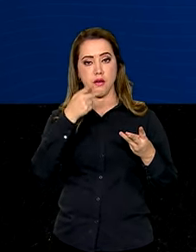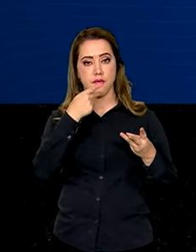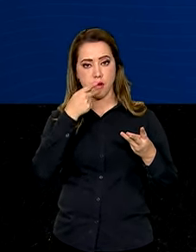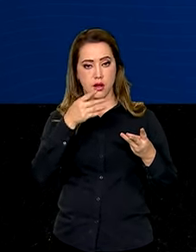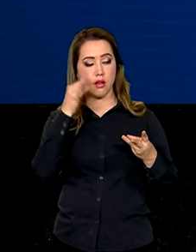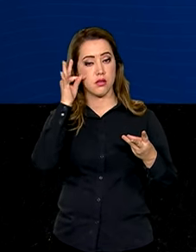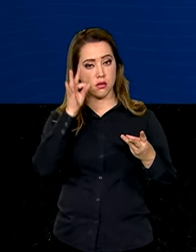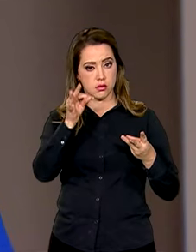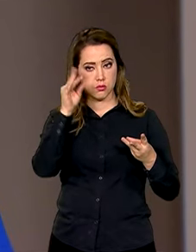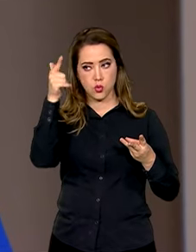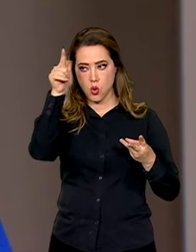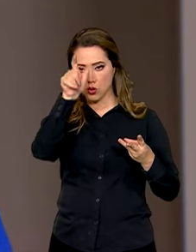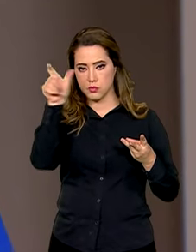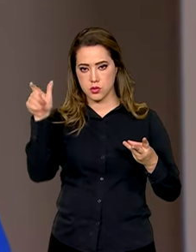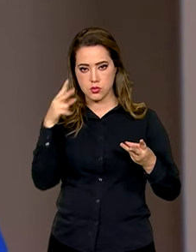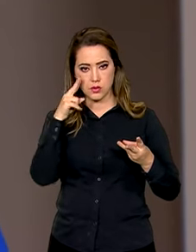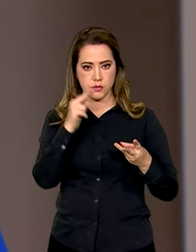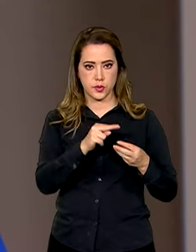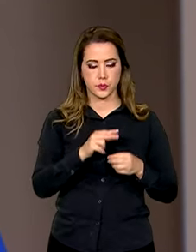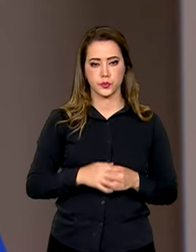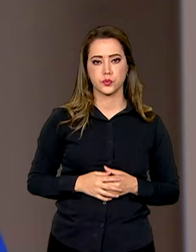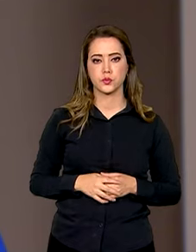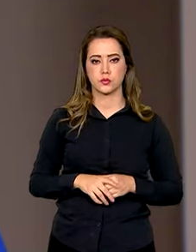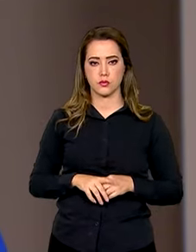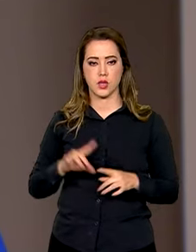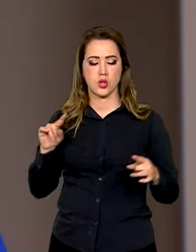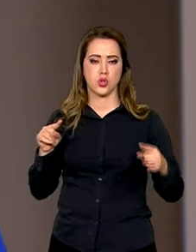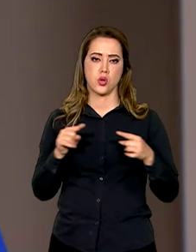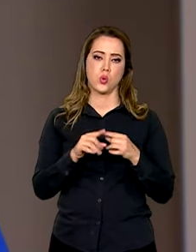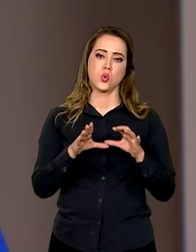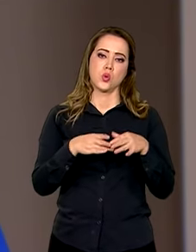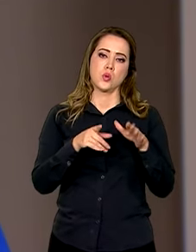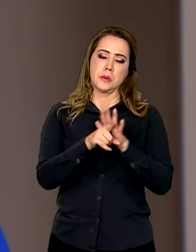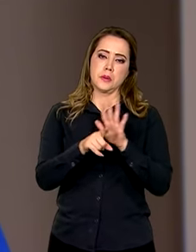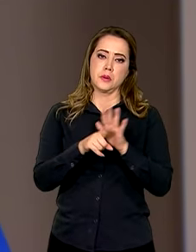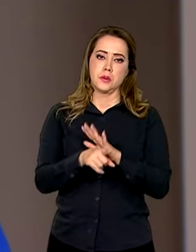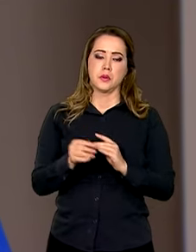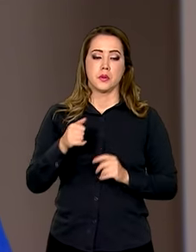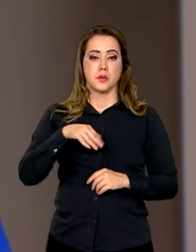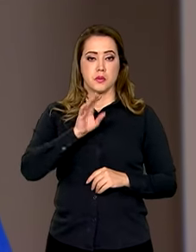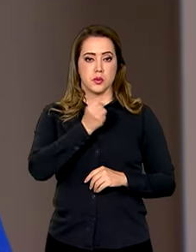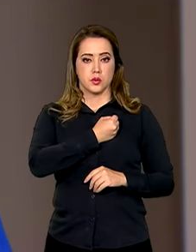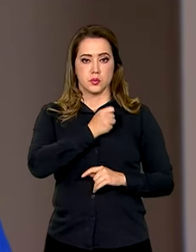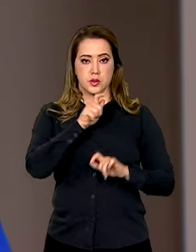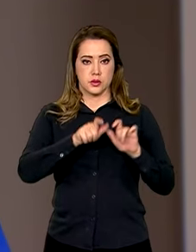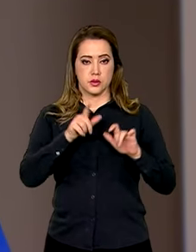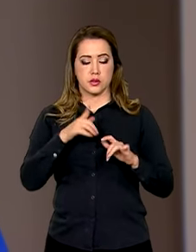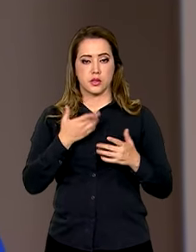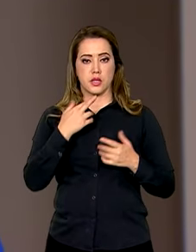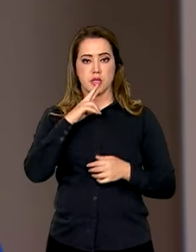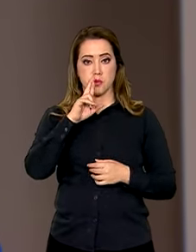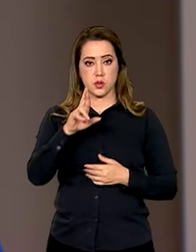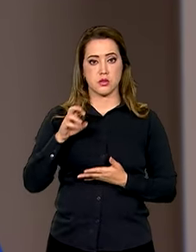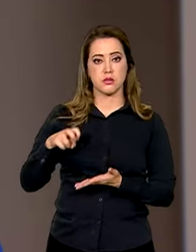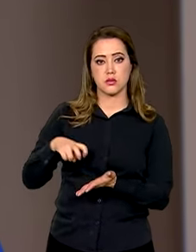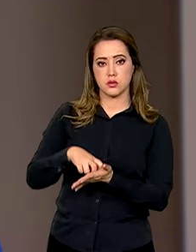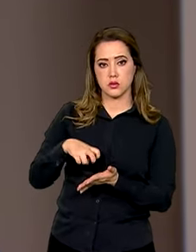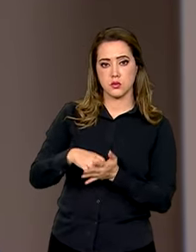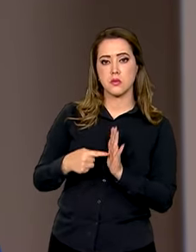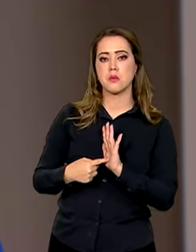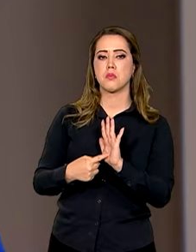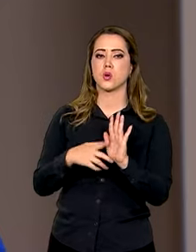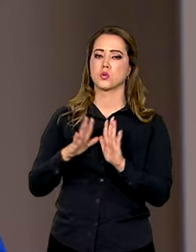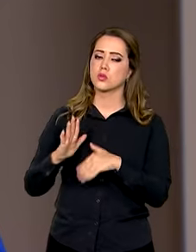de testemunha. De acordo com os pesquisadores, o fato de a maioria dos casos ter resultado em condenações,